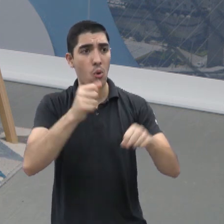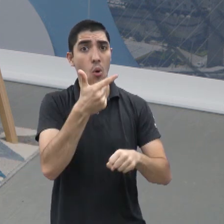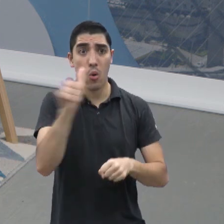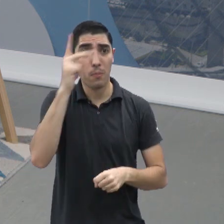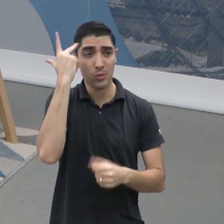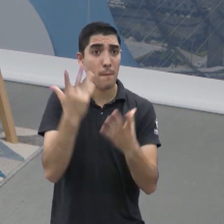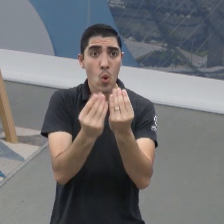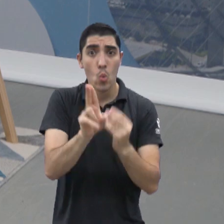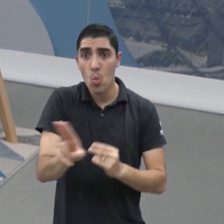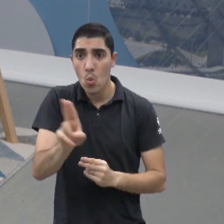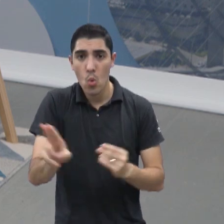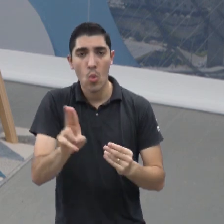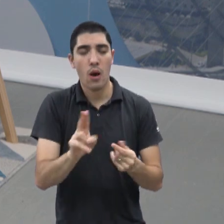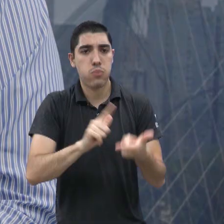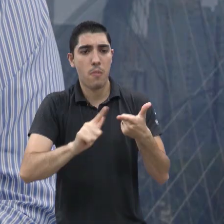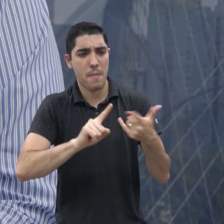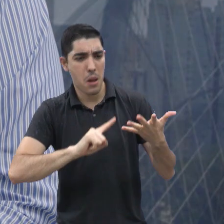para a gente. É,